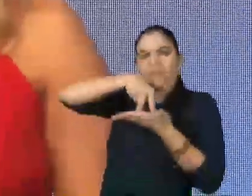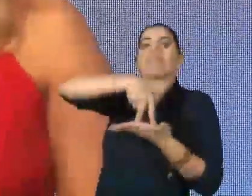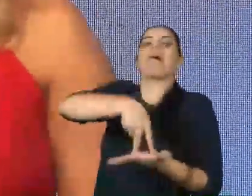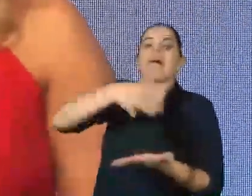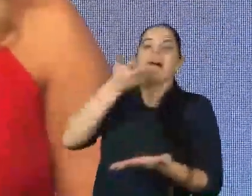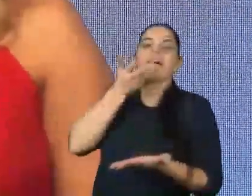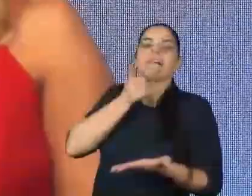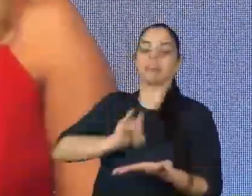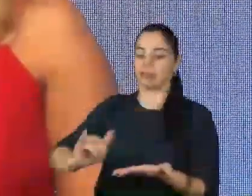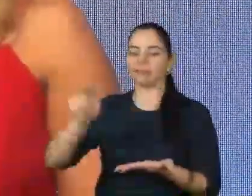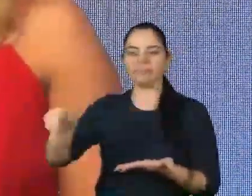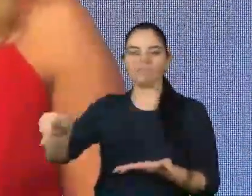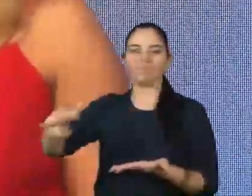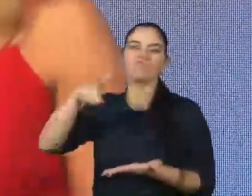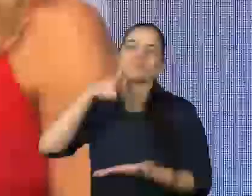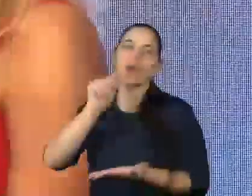para chegar no aprimoramento.